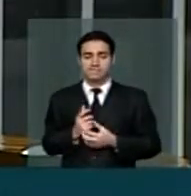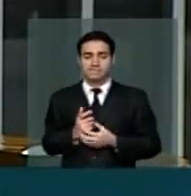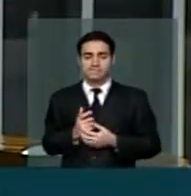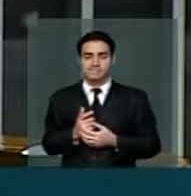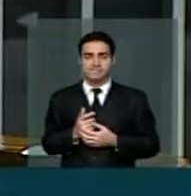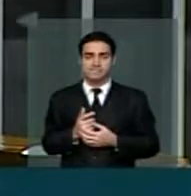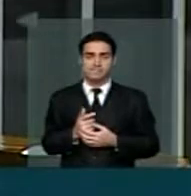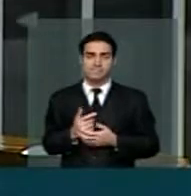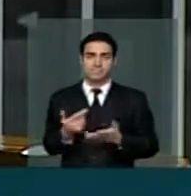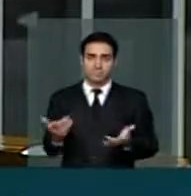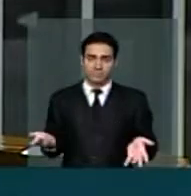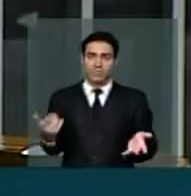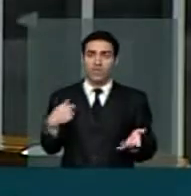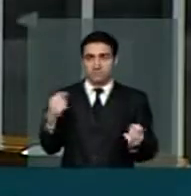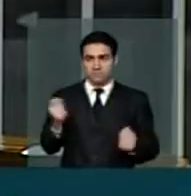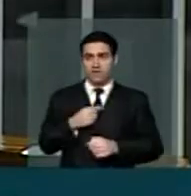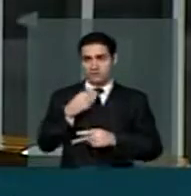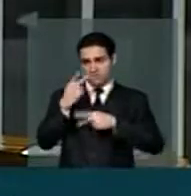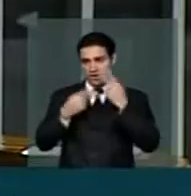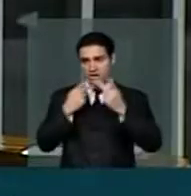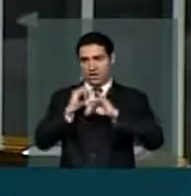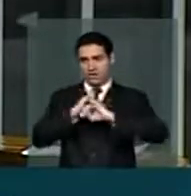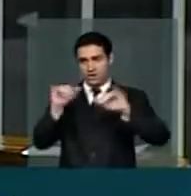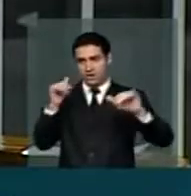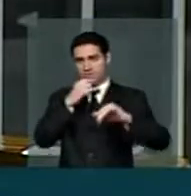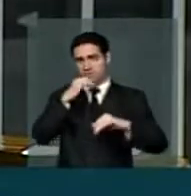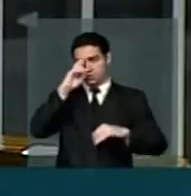E aqui eu posso dizer aos senhores,